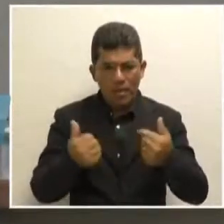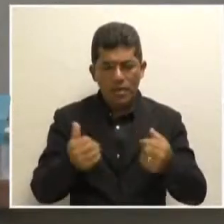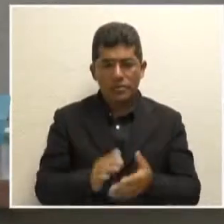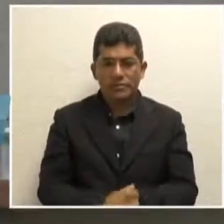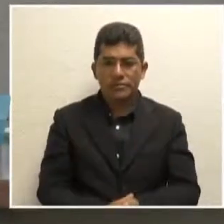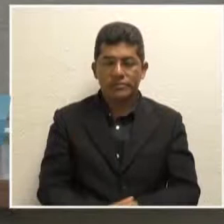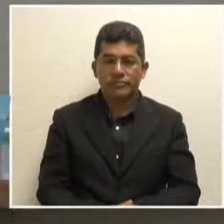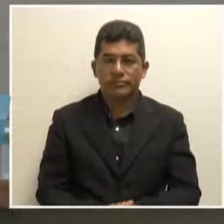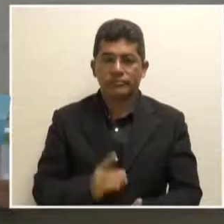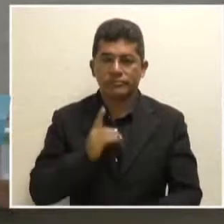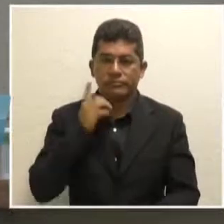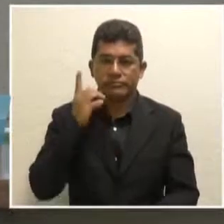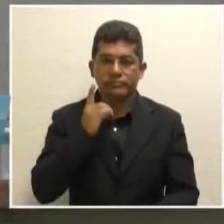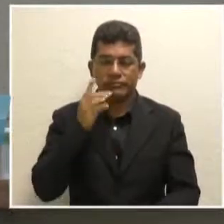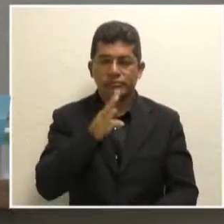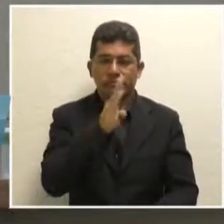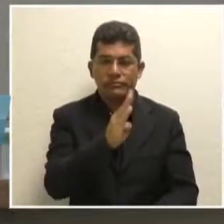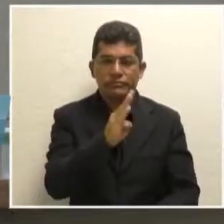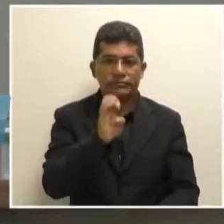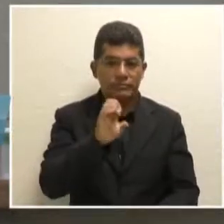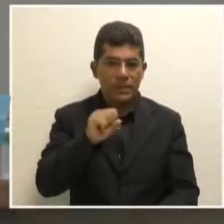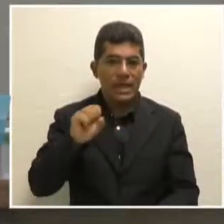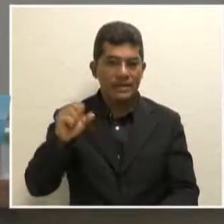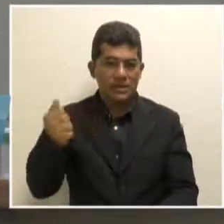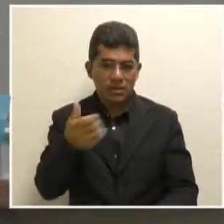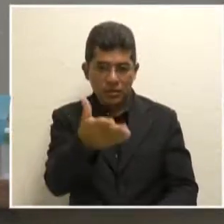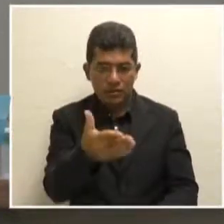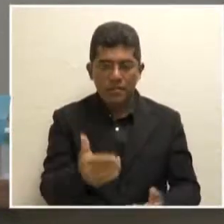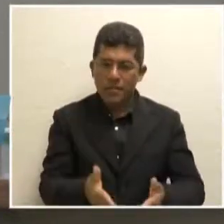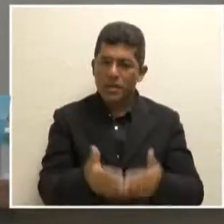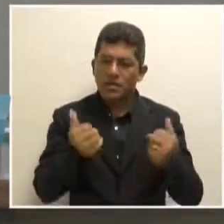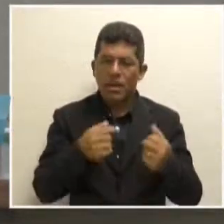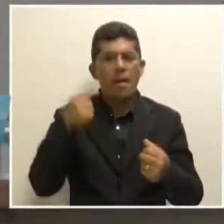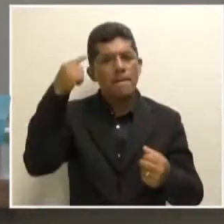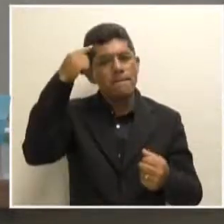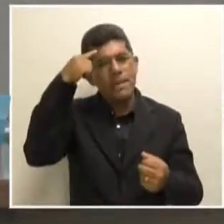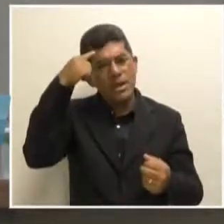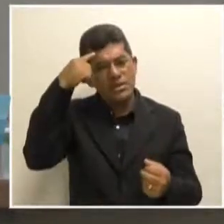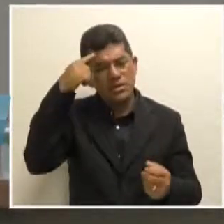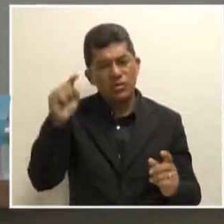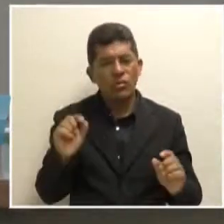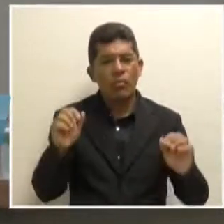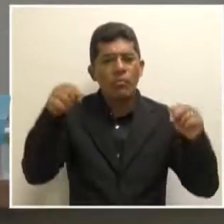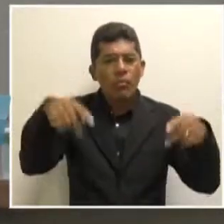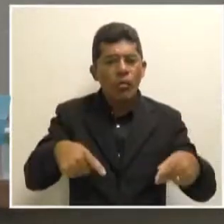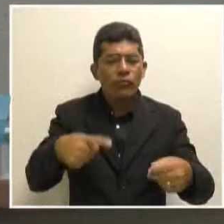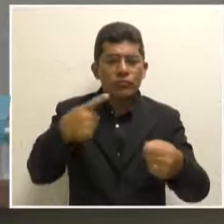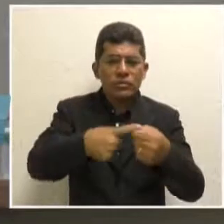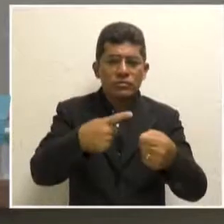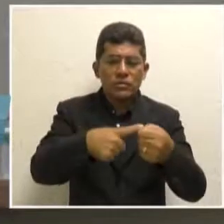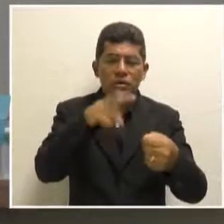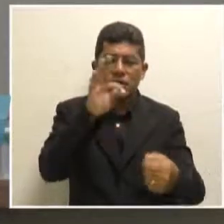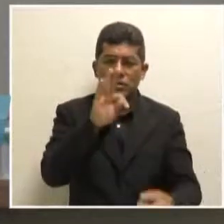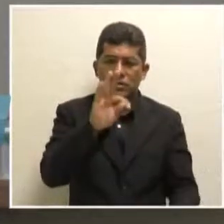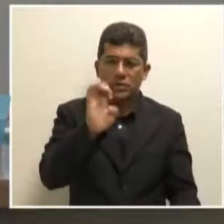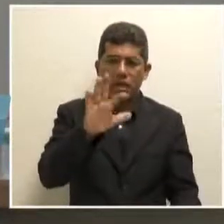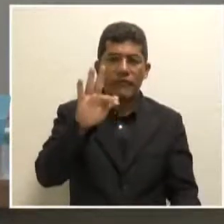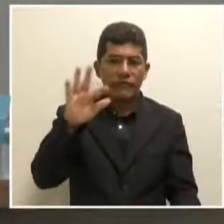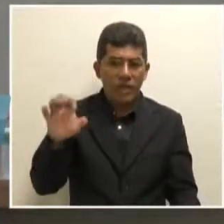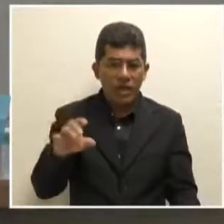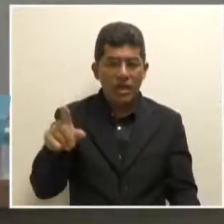deputado Carlinhos Besson, é líder do governo. Pense no seu povo de Tefé, que chora.